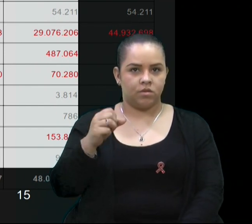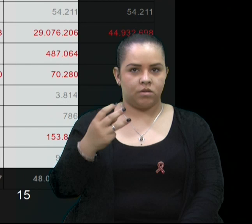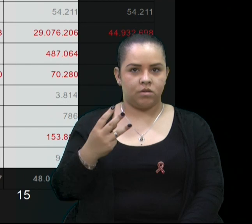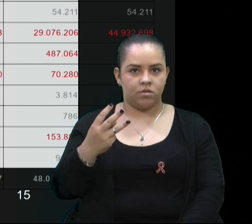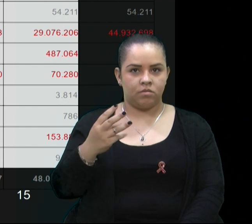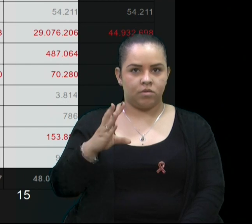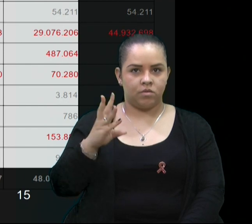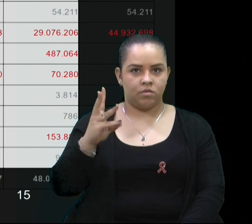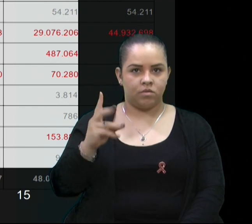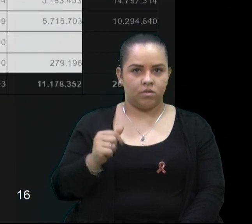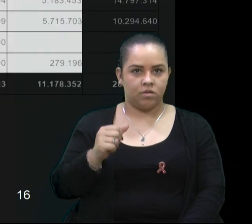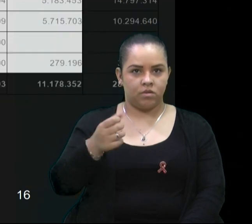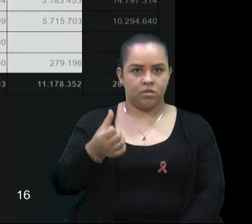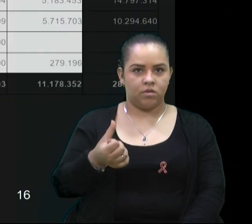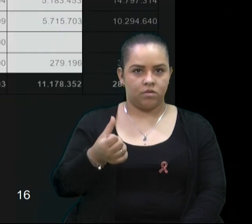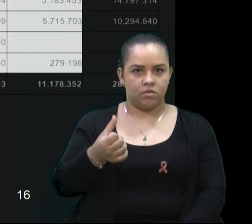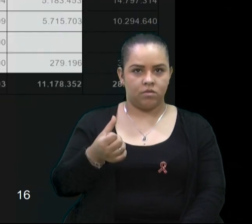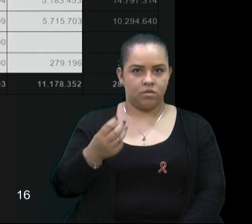.000,00.